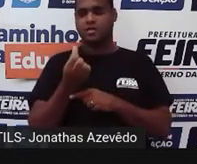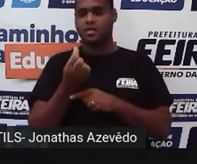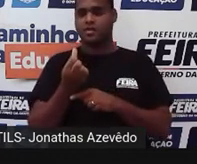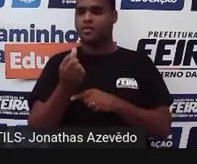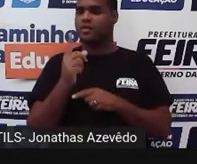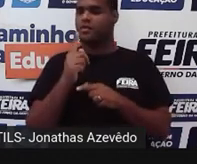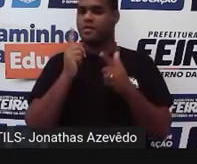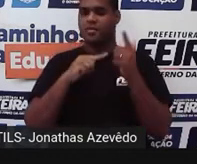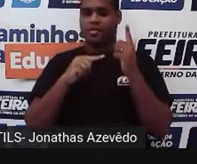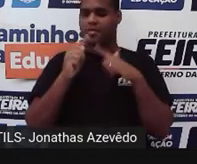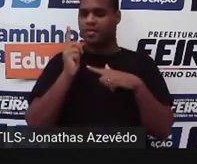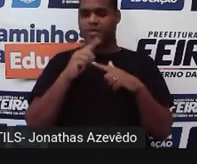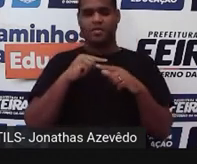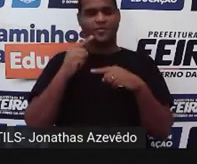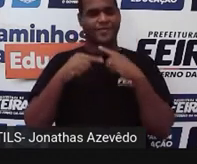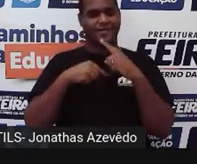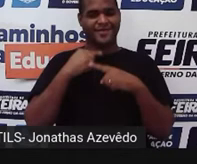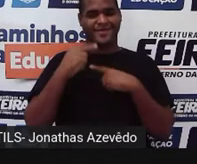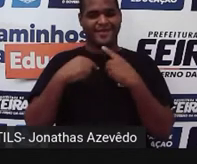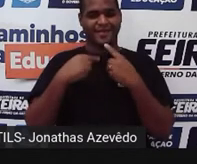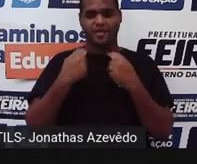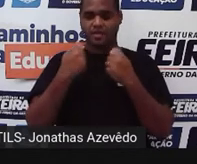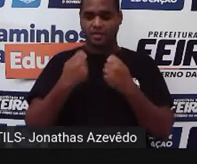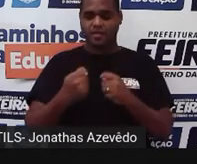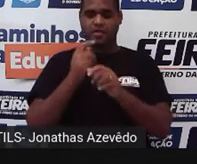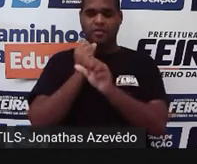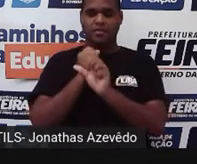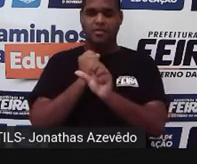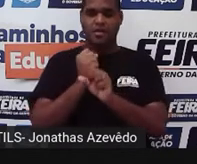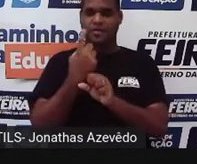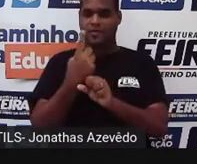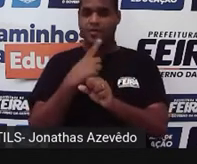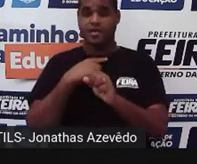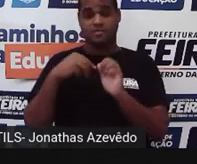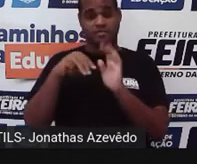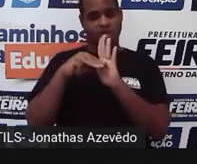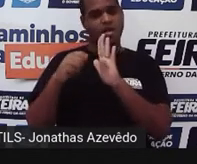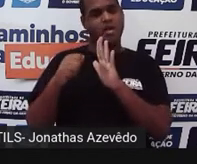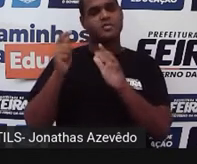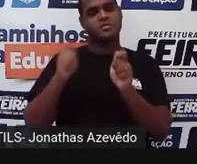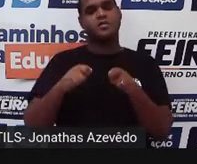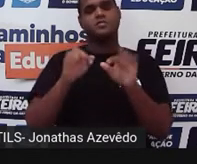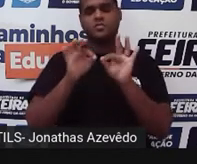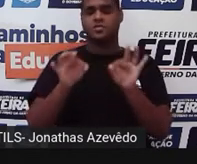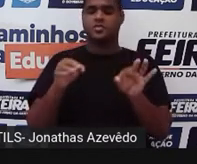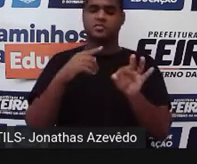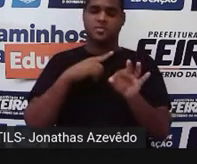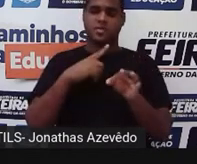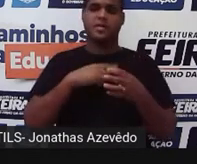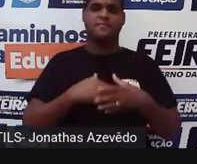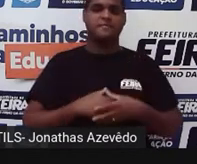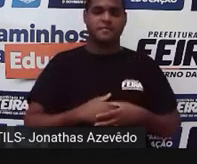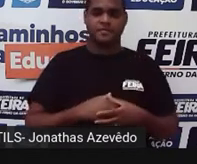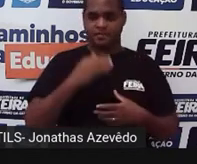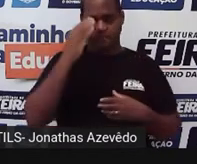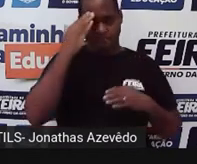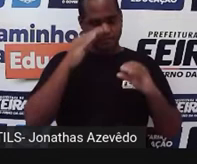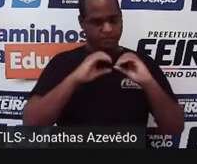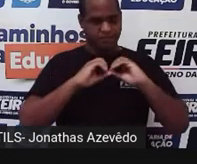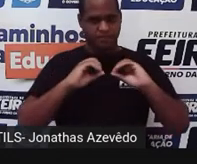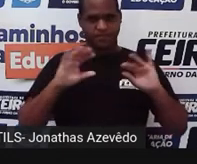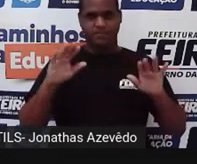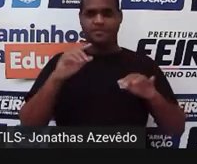consegue ver qual é o peso mas na verdade o peso é 1 lá na média aritmética simples tá bom? deu pra entender agora?